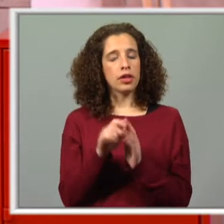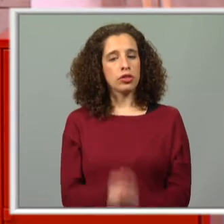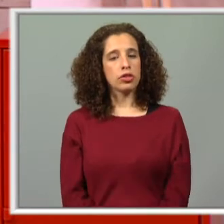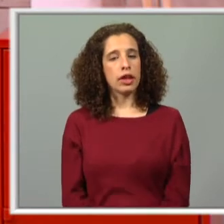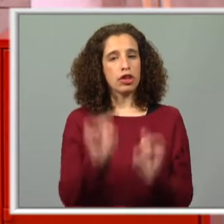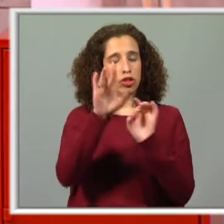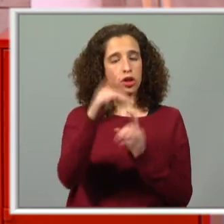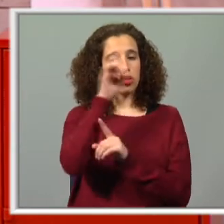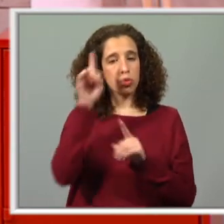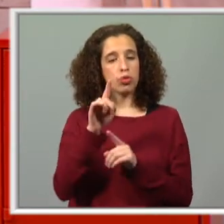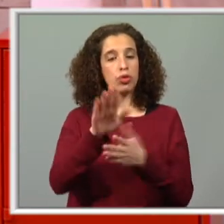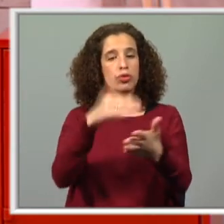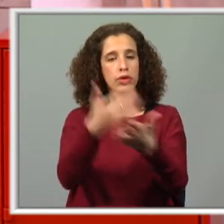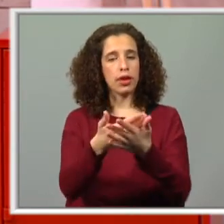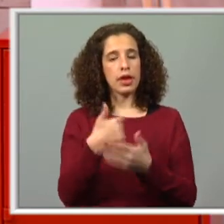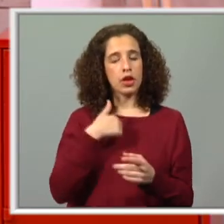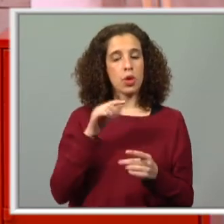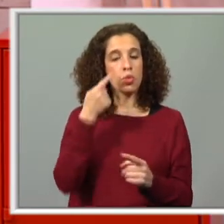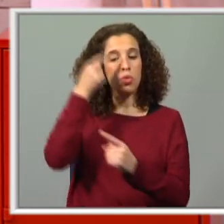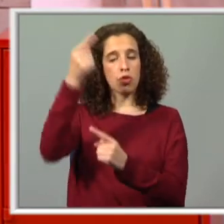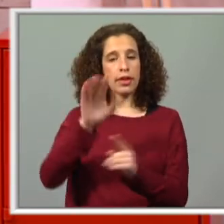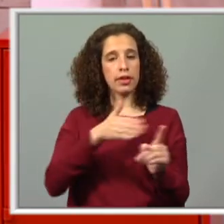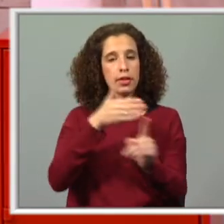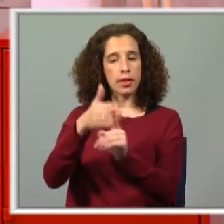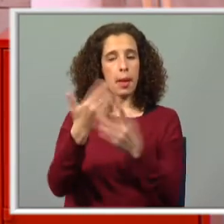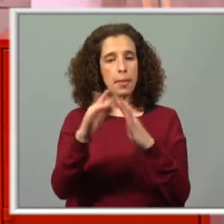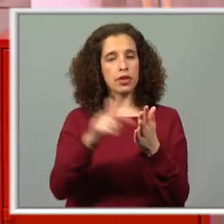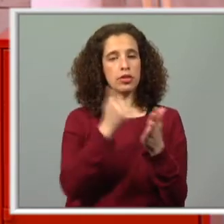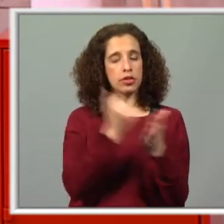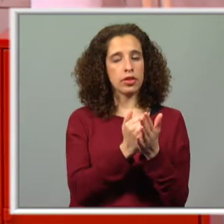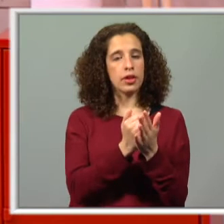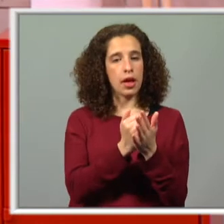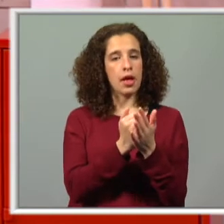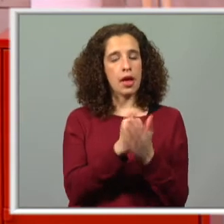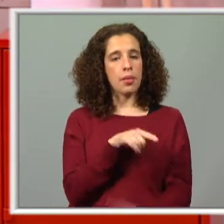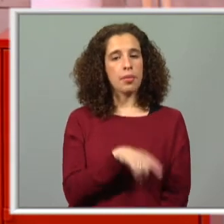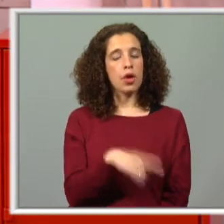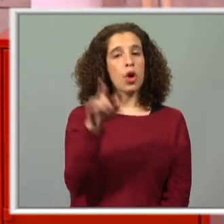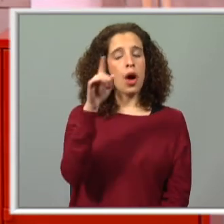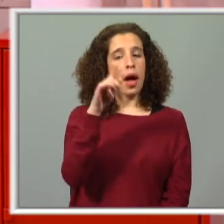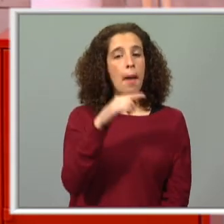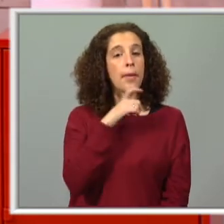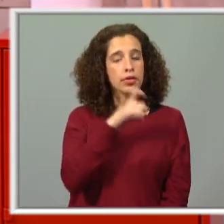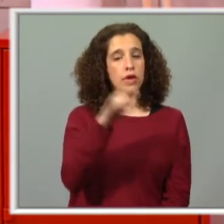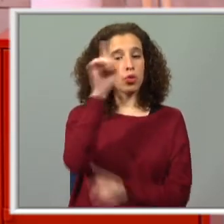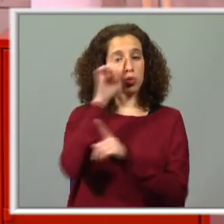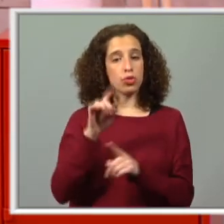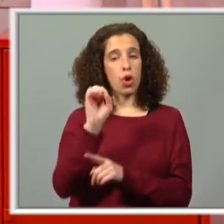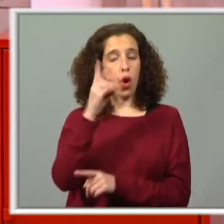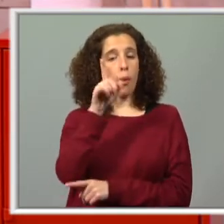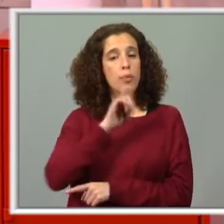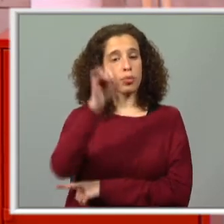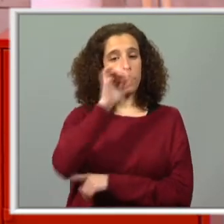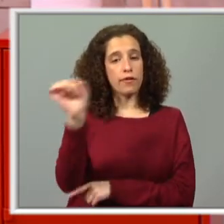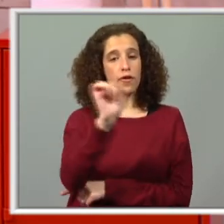sala de aula. Está bem? Eu apresento-vos estratégias, mas sempre a ressalva de que o vosso professor ou a vossa professora é que